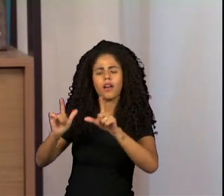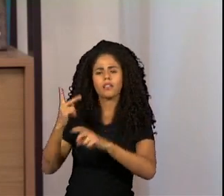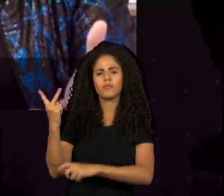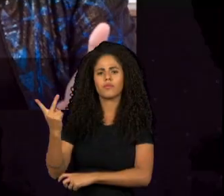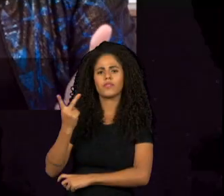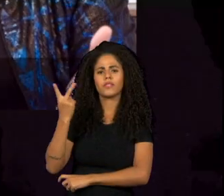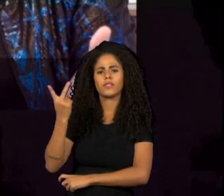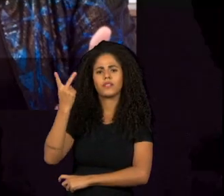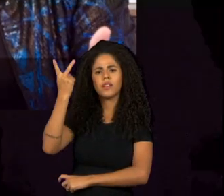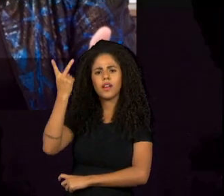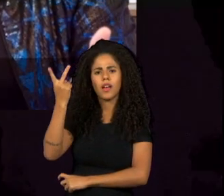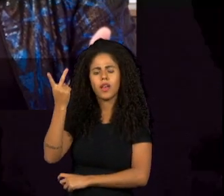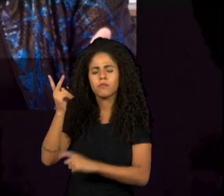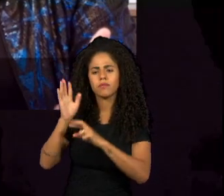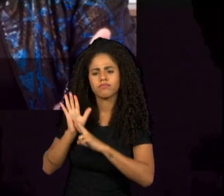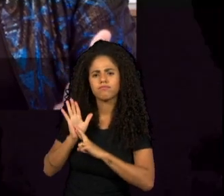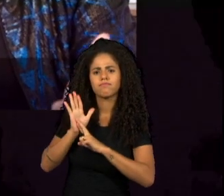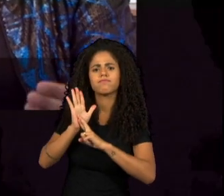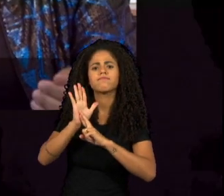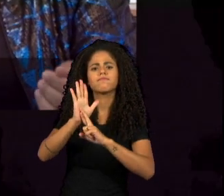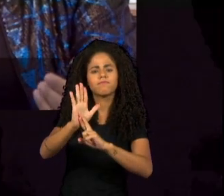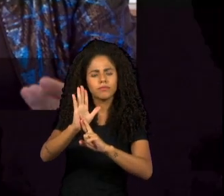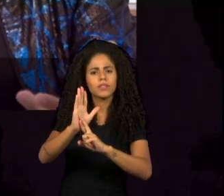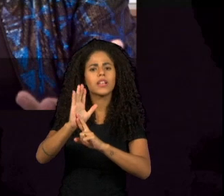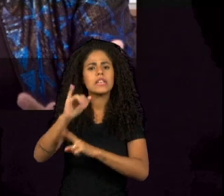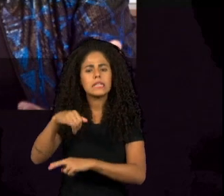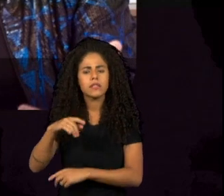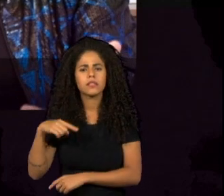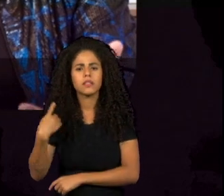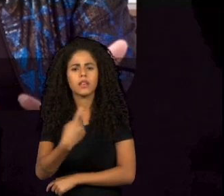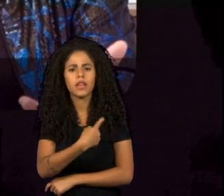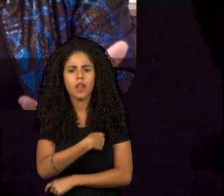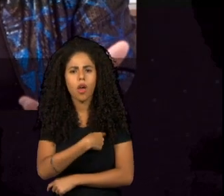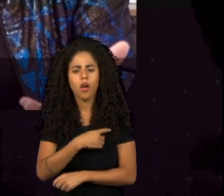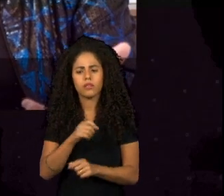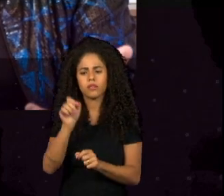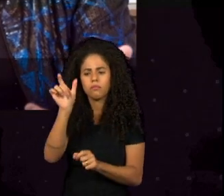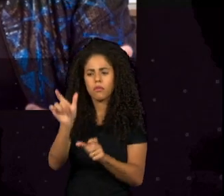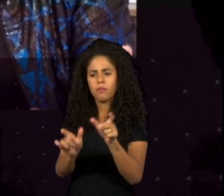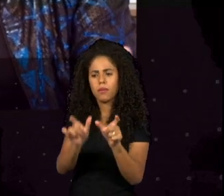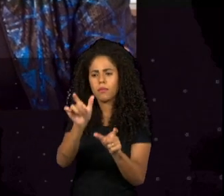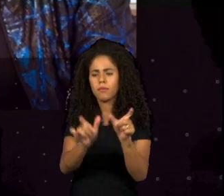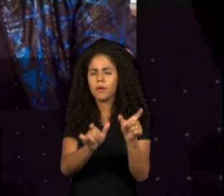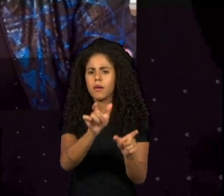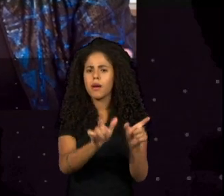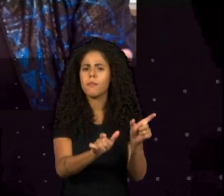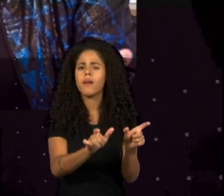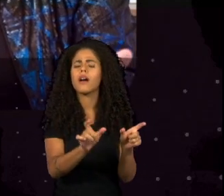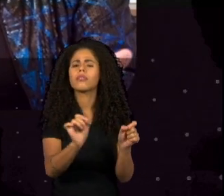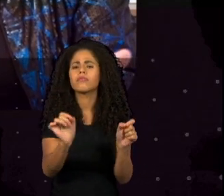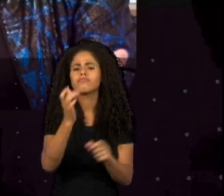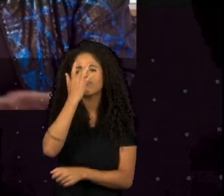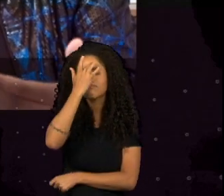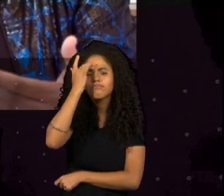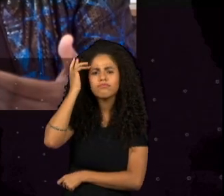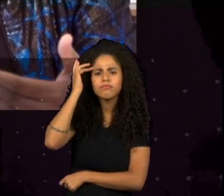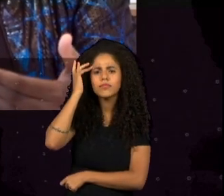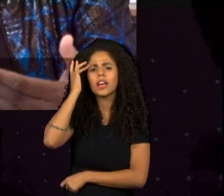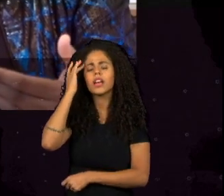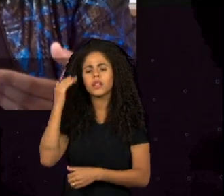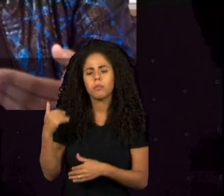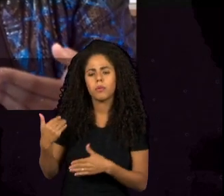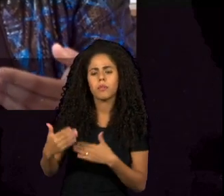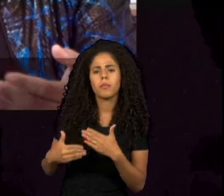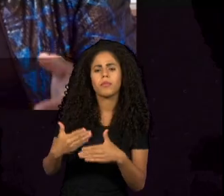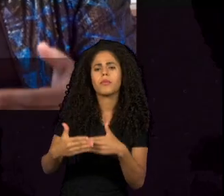Faltava mais representatividade, né? E a gente, enquanto publicitário por ofício, a gente contribui muito